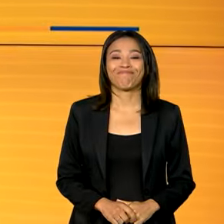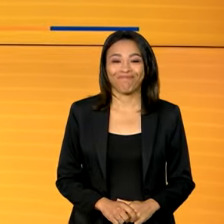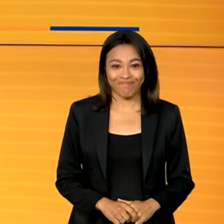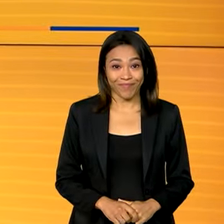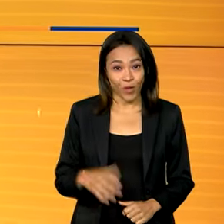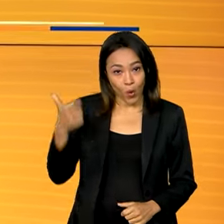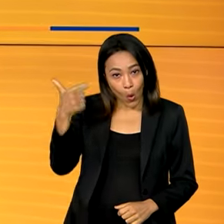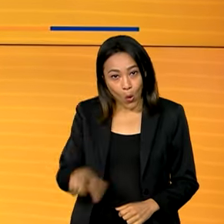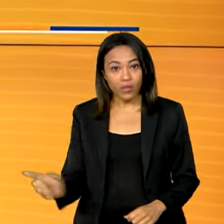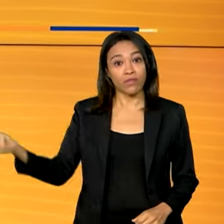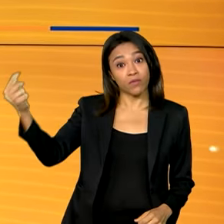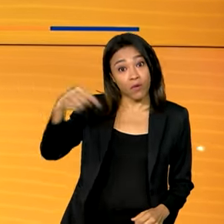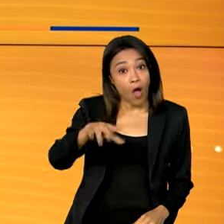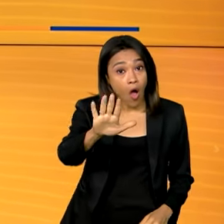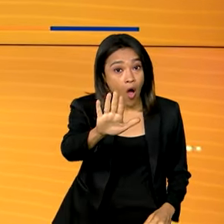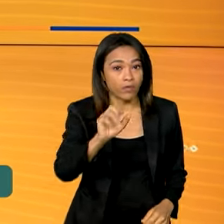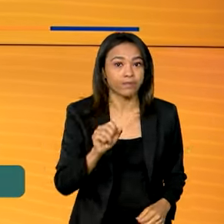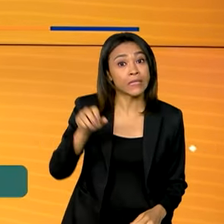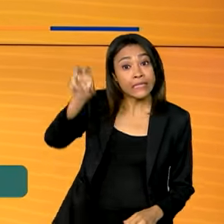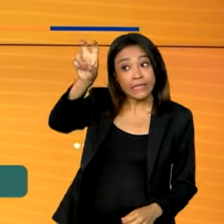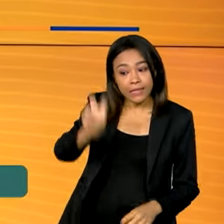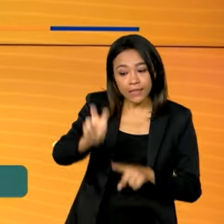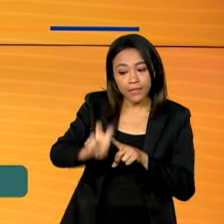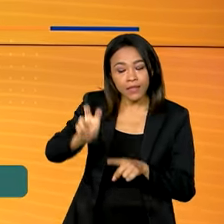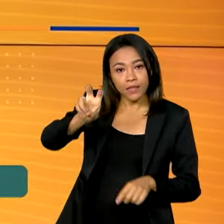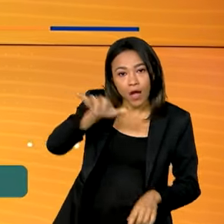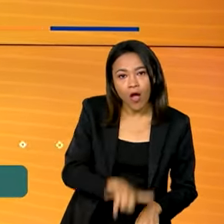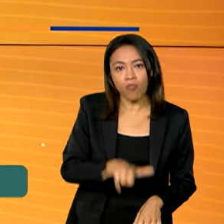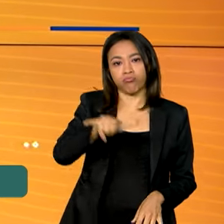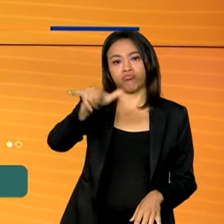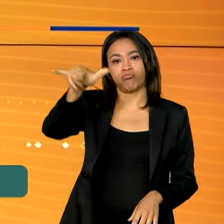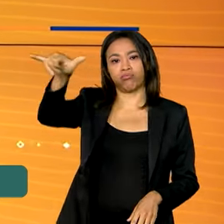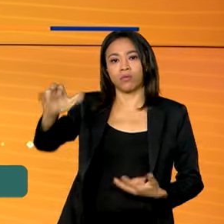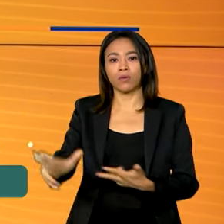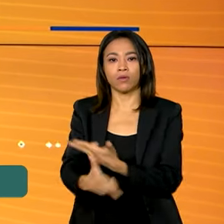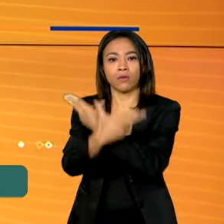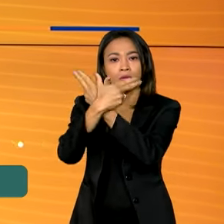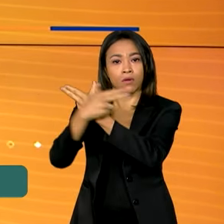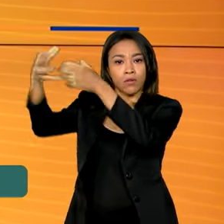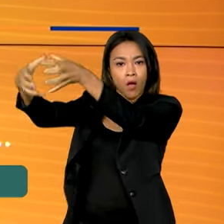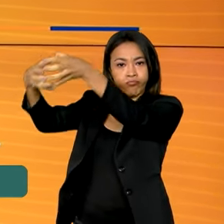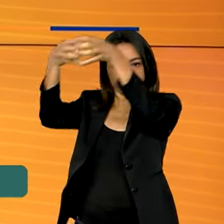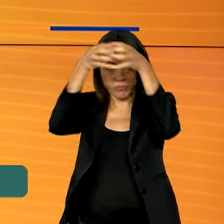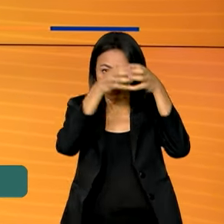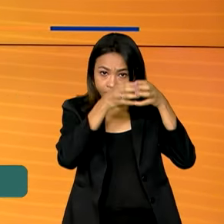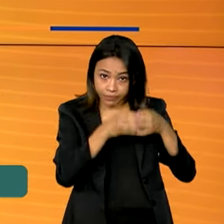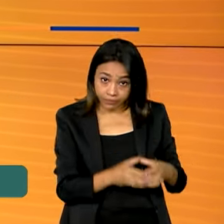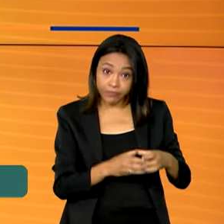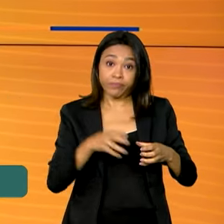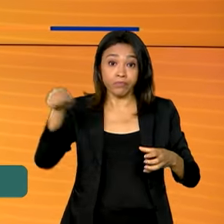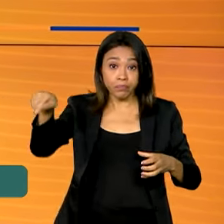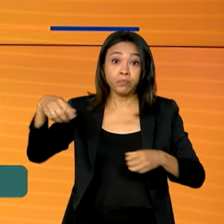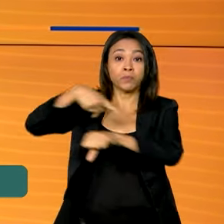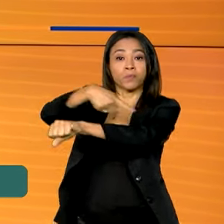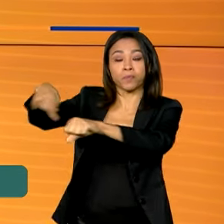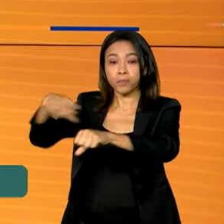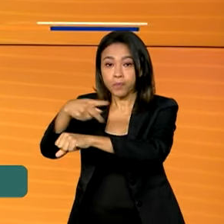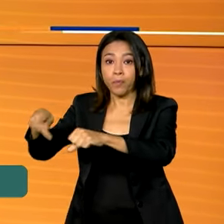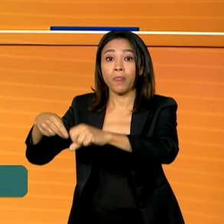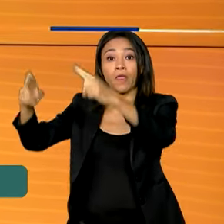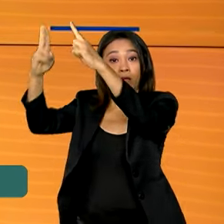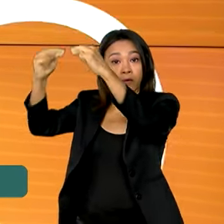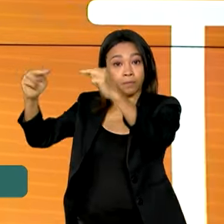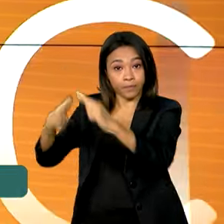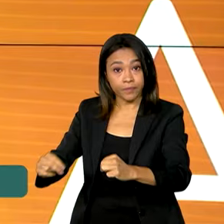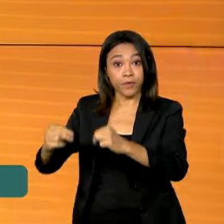Estamos de volta. E olha, a quinta aeronave da Força Aérea Brasileira, trazendo repatriados do Líbano, pousou na manhã